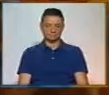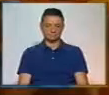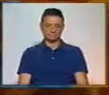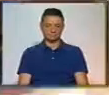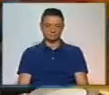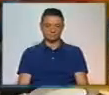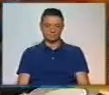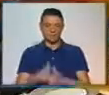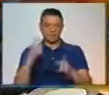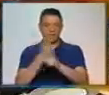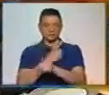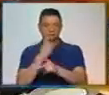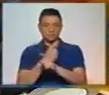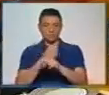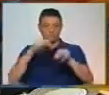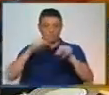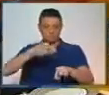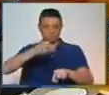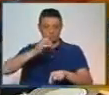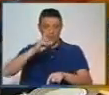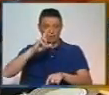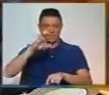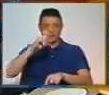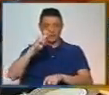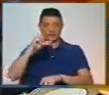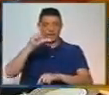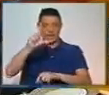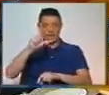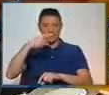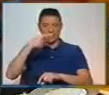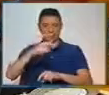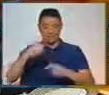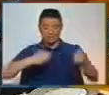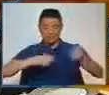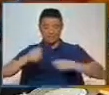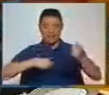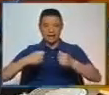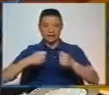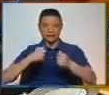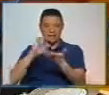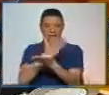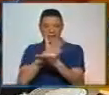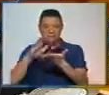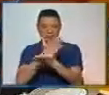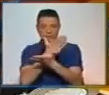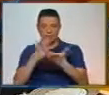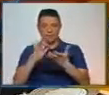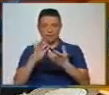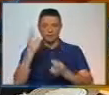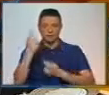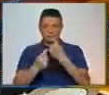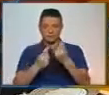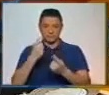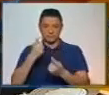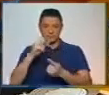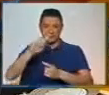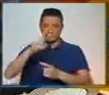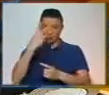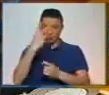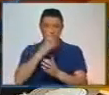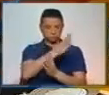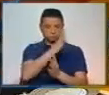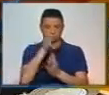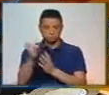Os produtos que a Porcel coloca no mercado dividem-se essencialmente em duas